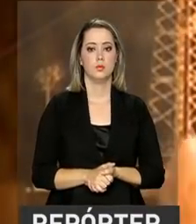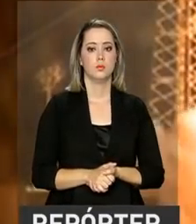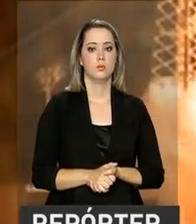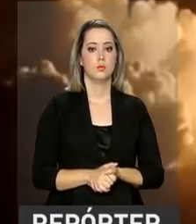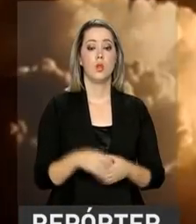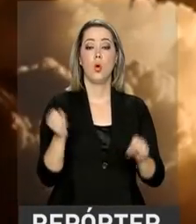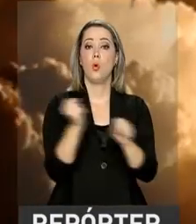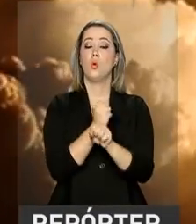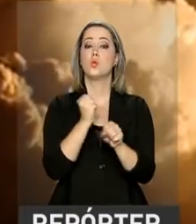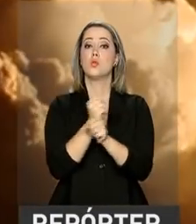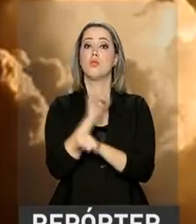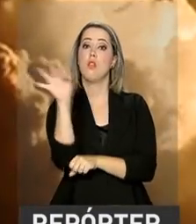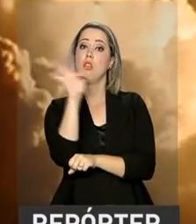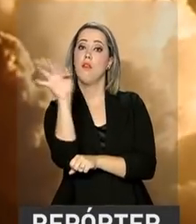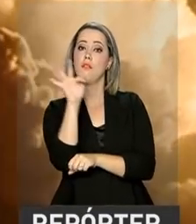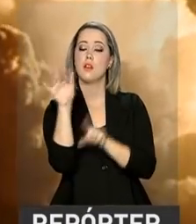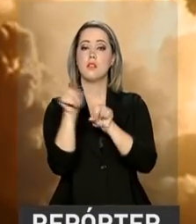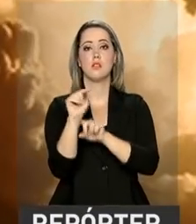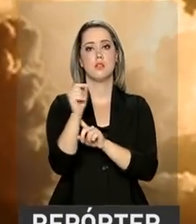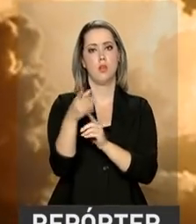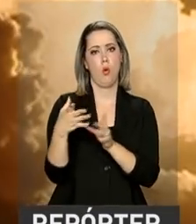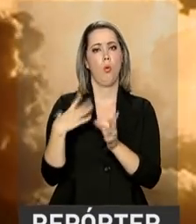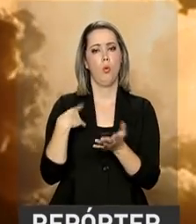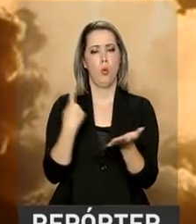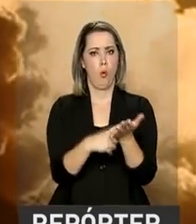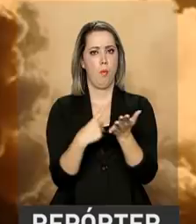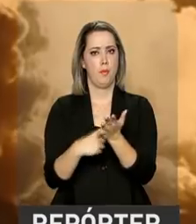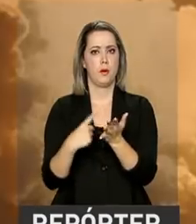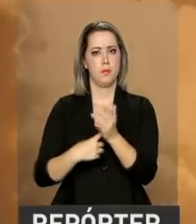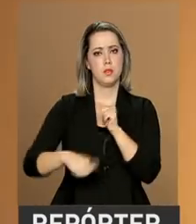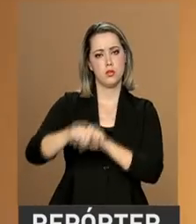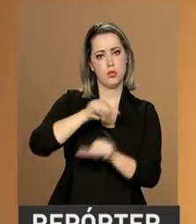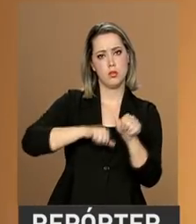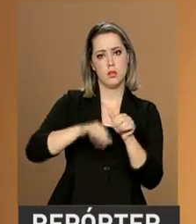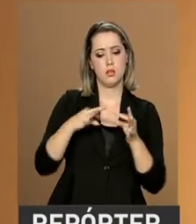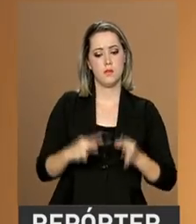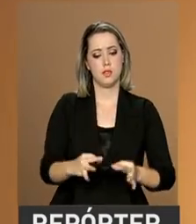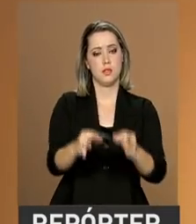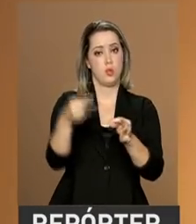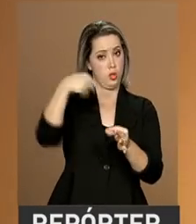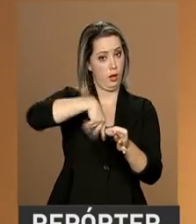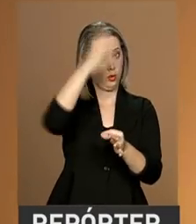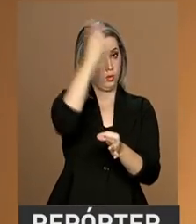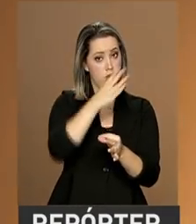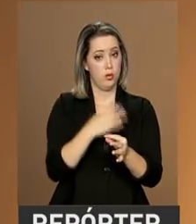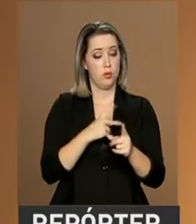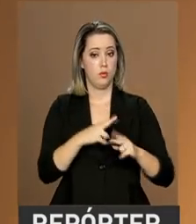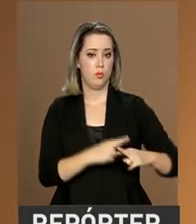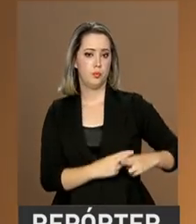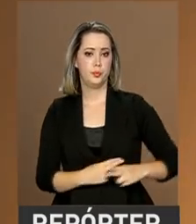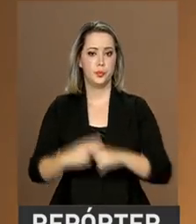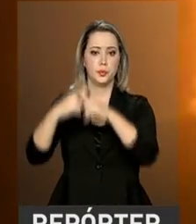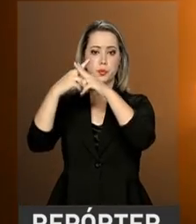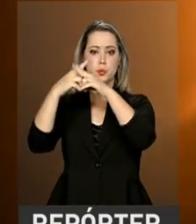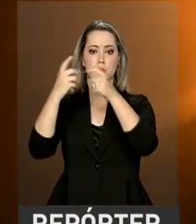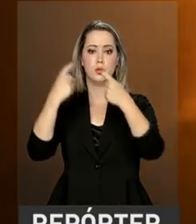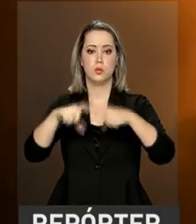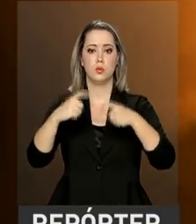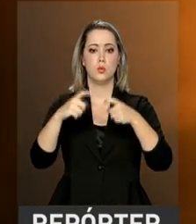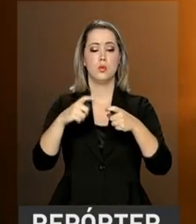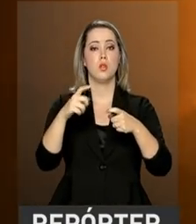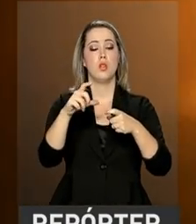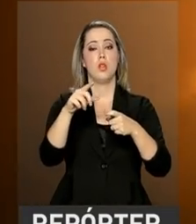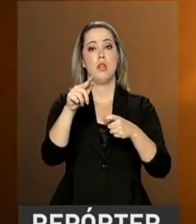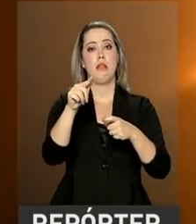Construído na França com acordo de transferência de tecnologia, o equipamento foi levado ao espaço por um foguete que partiu do centro espacial de